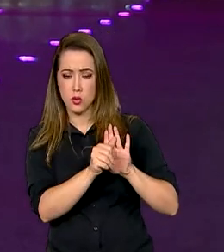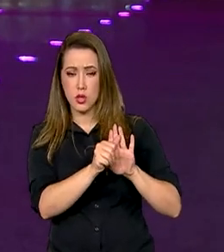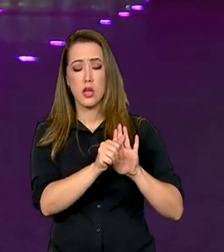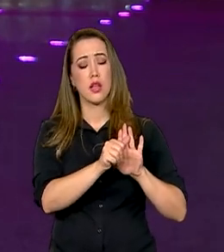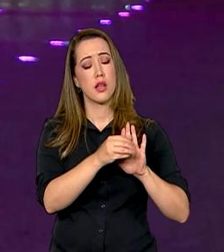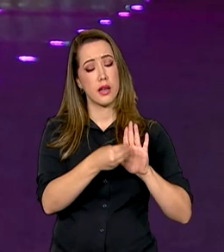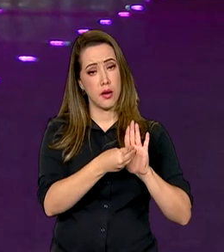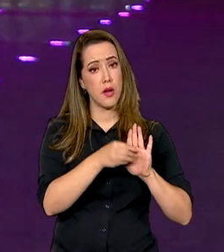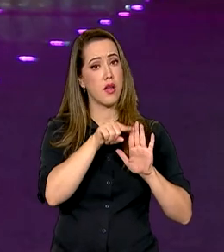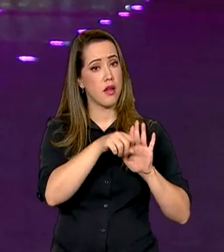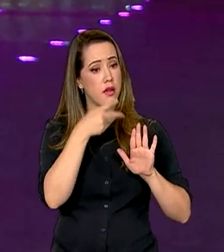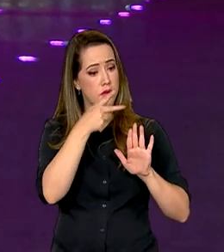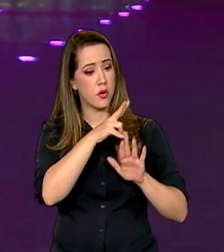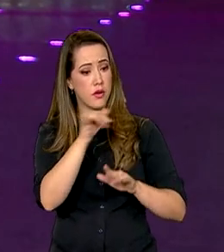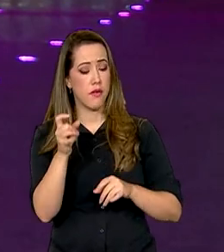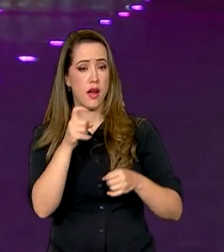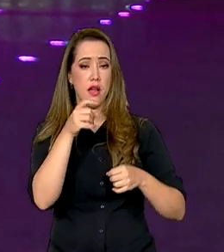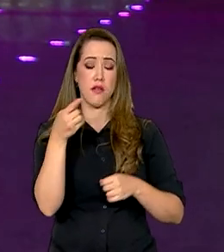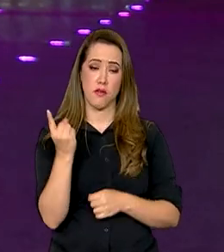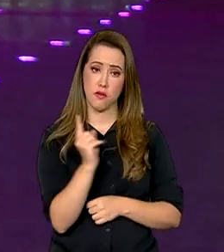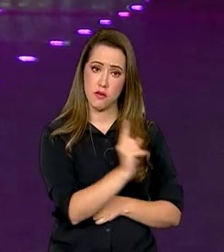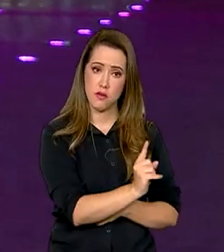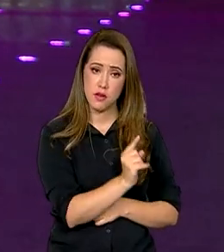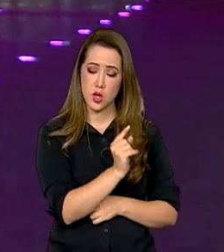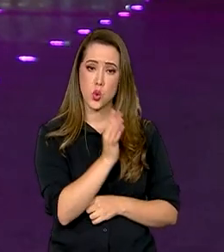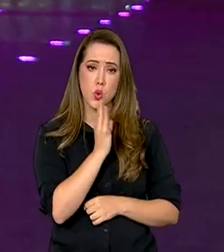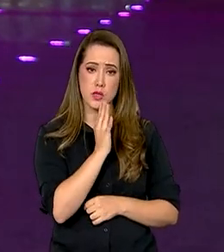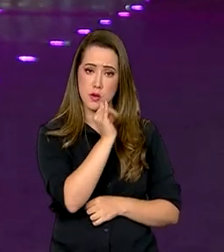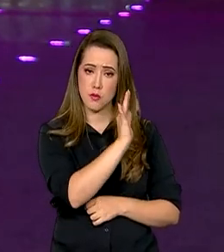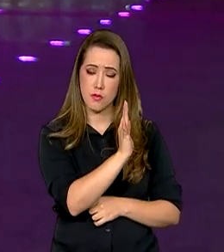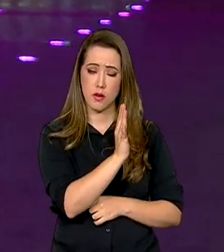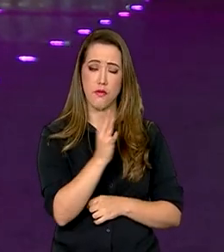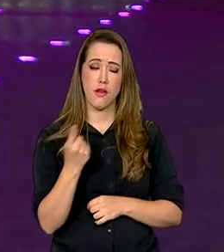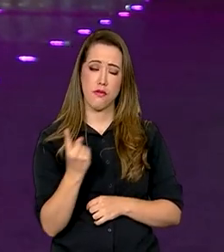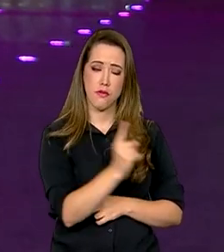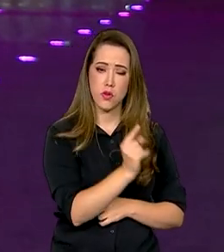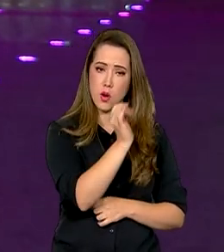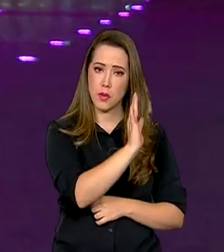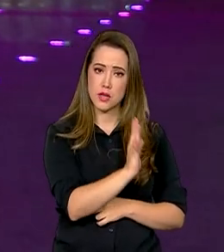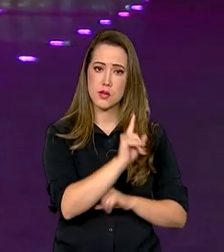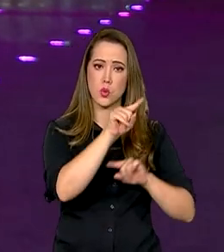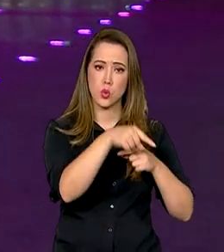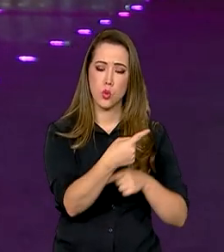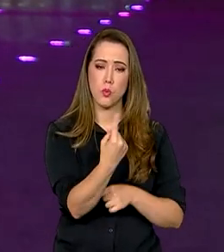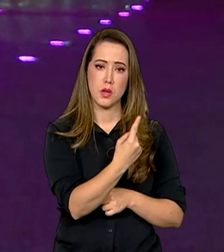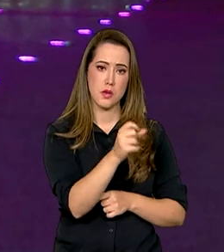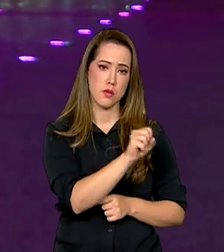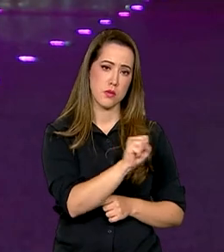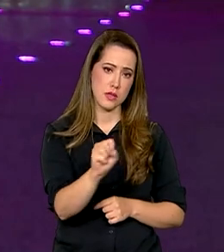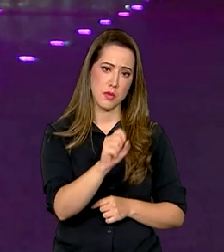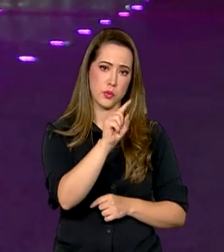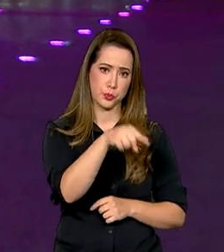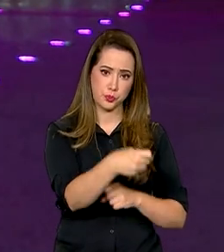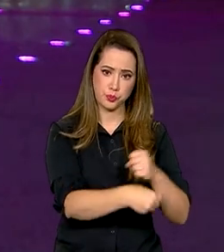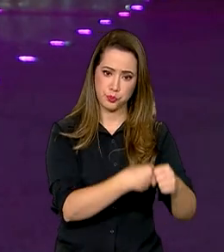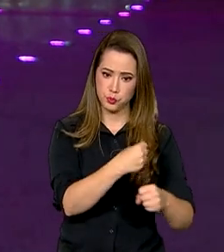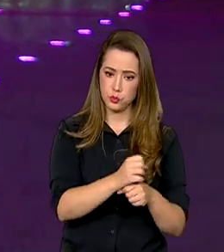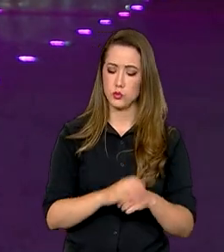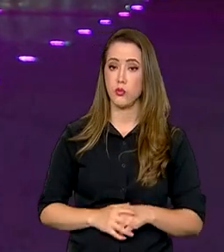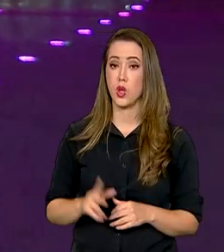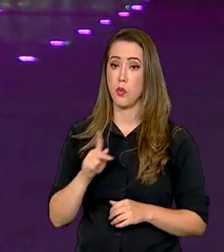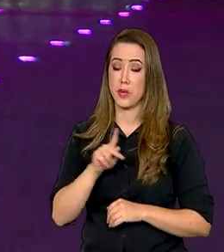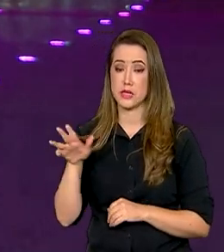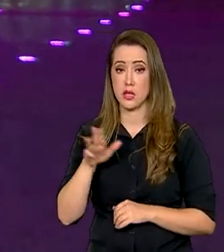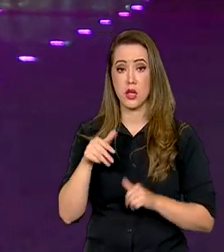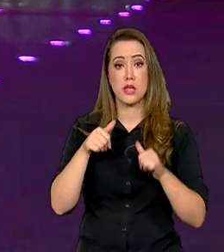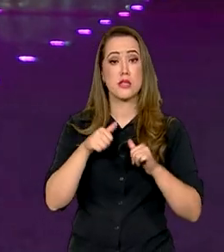que virá ao Brasil no primeiro semestre do ano que vem. Vamos lembrar que o presidente Lula cumpre agendas no Palácio da Alvorada,